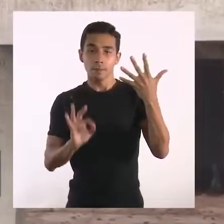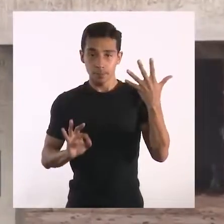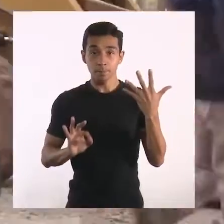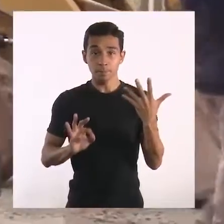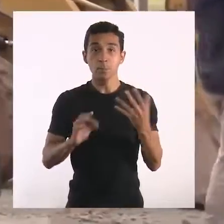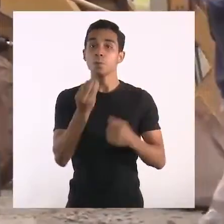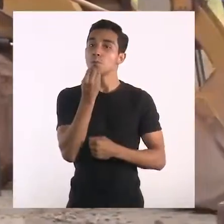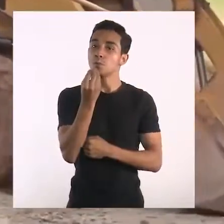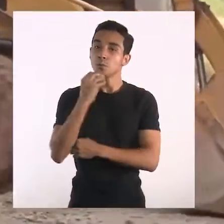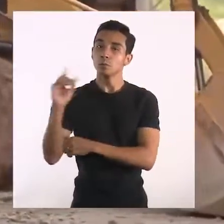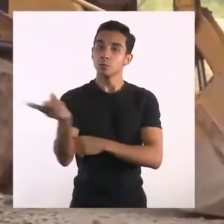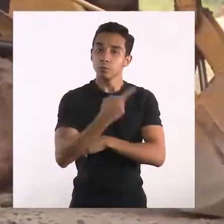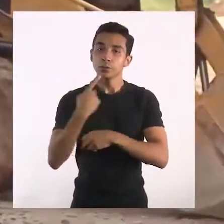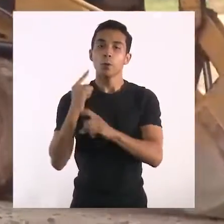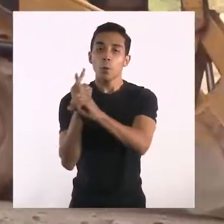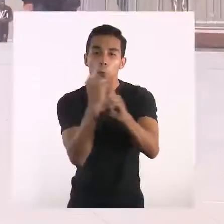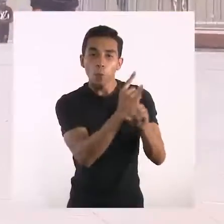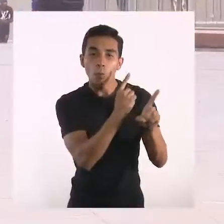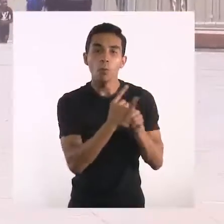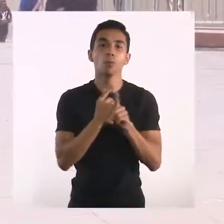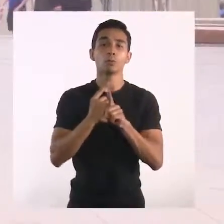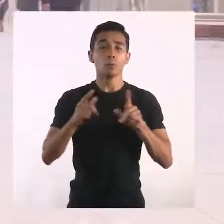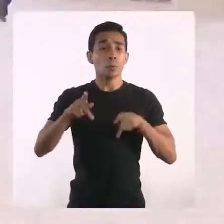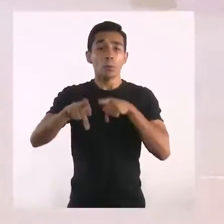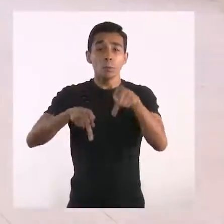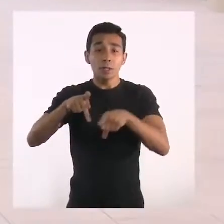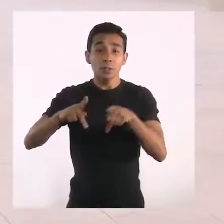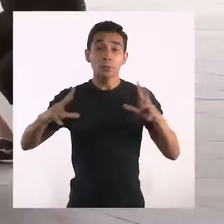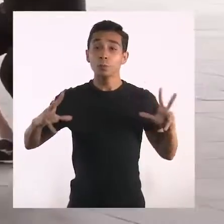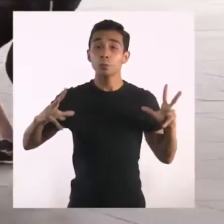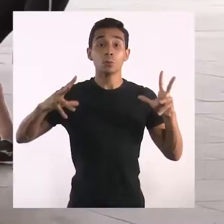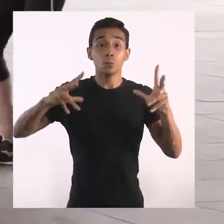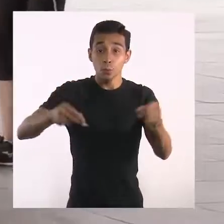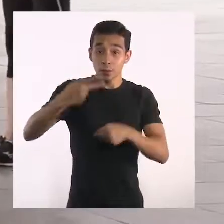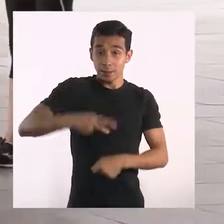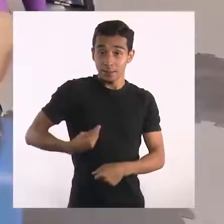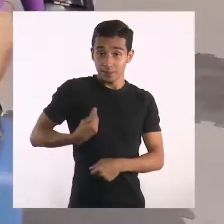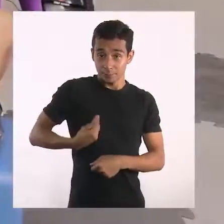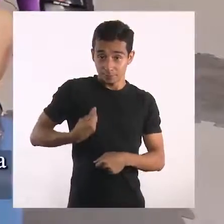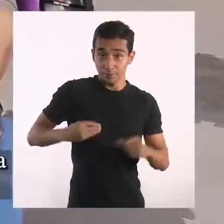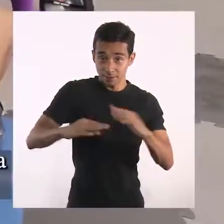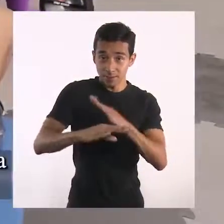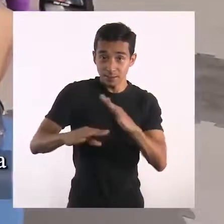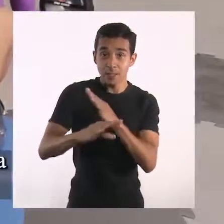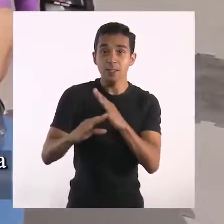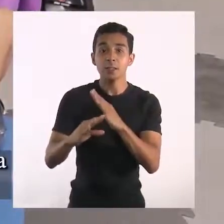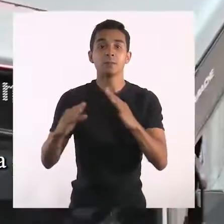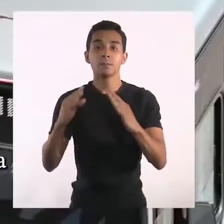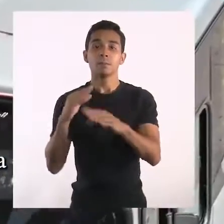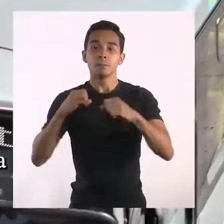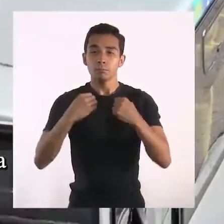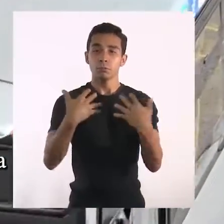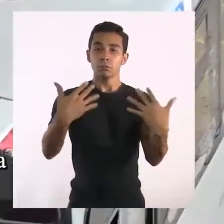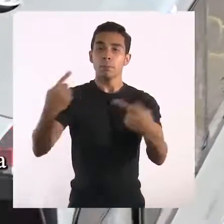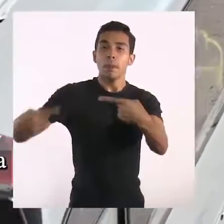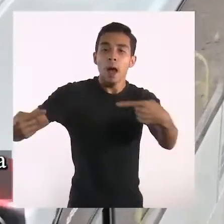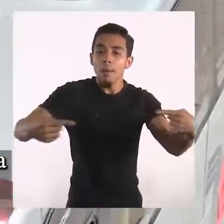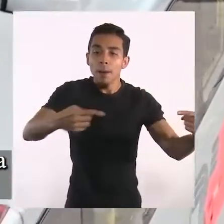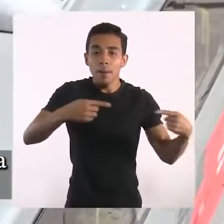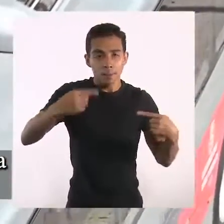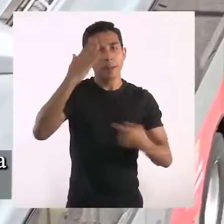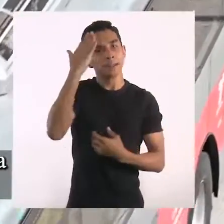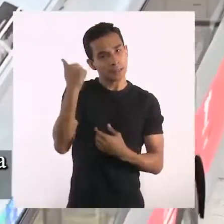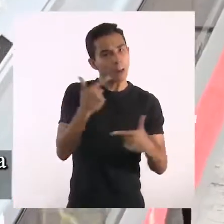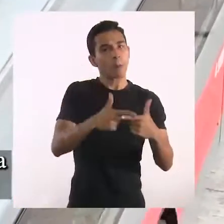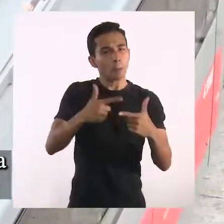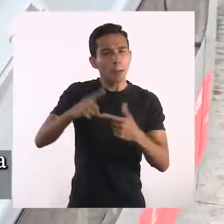se o plano tem funcionado. É neste momento em que nos encontramos. E para isso, é necessária a participação de todos que vivem